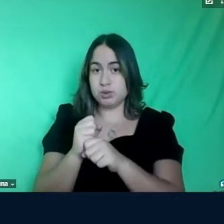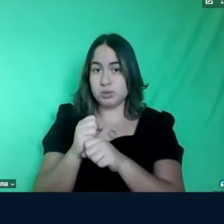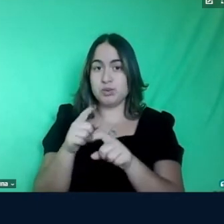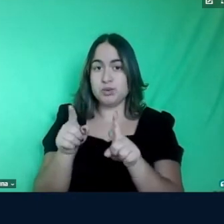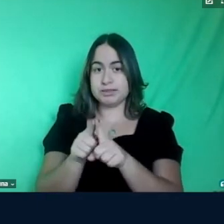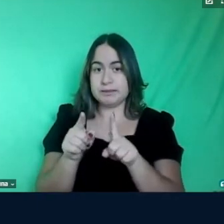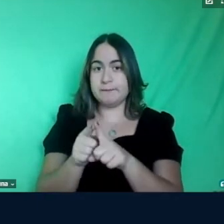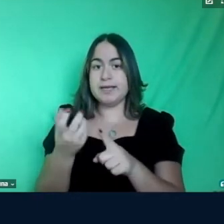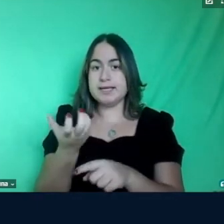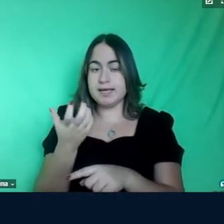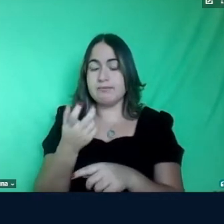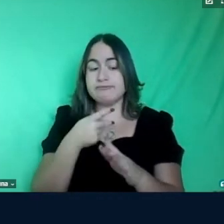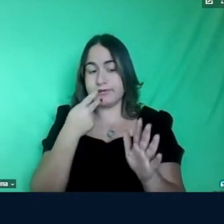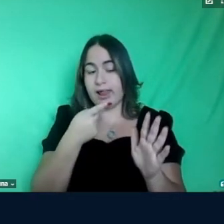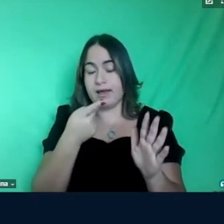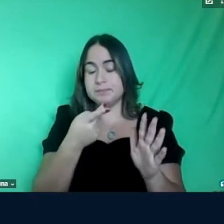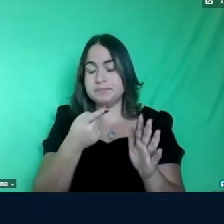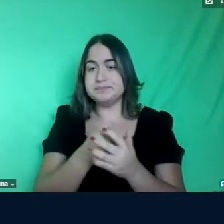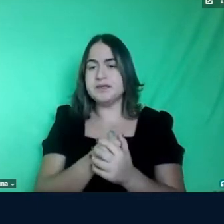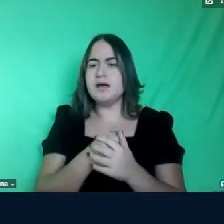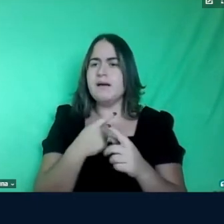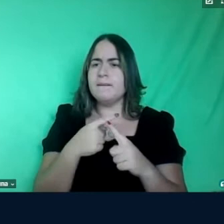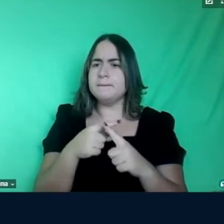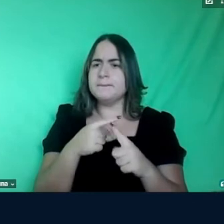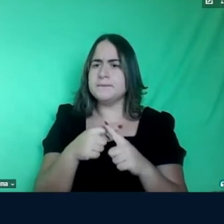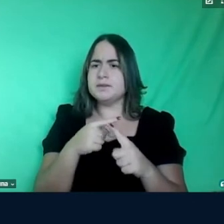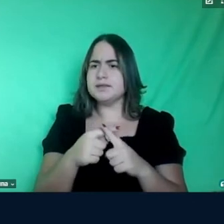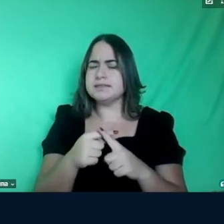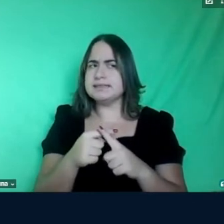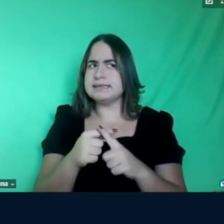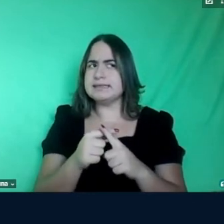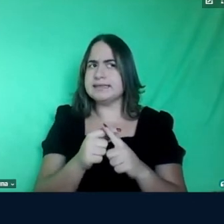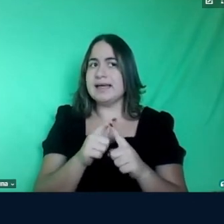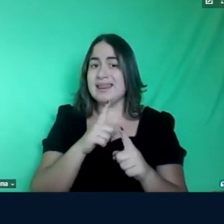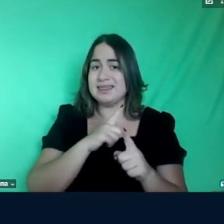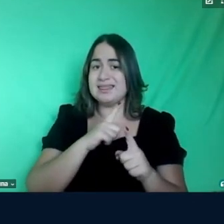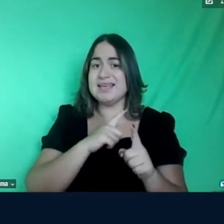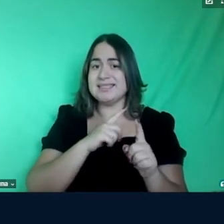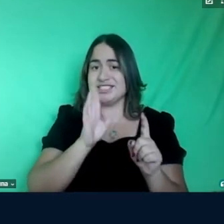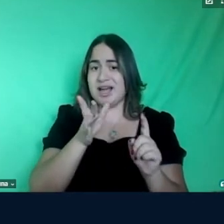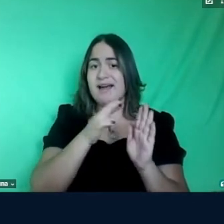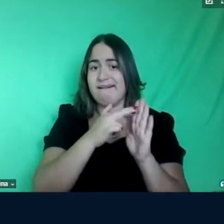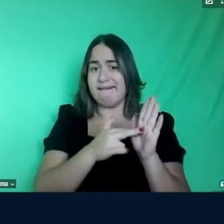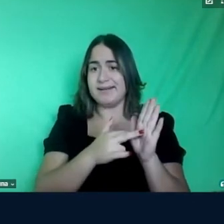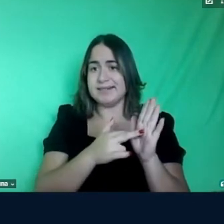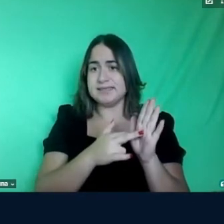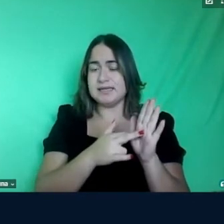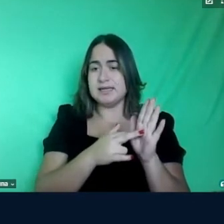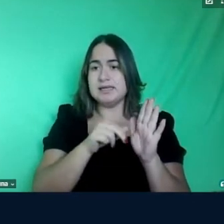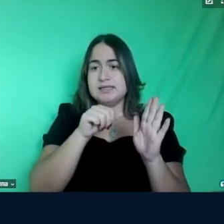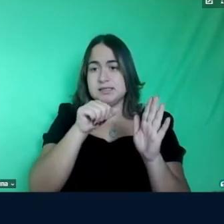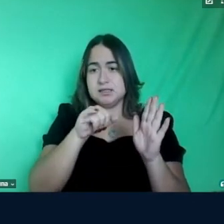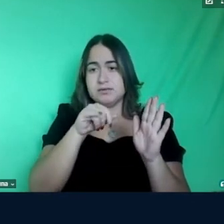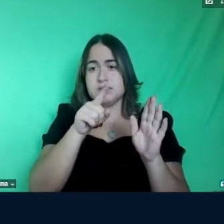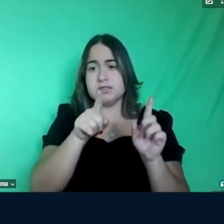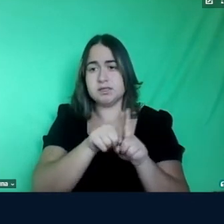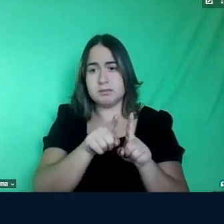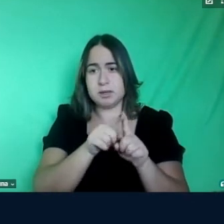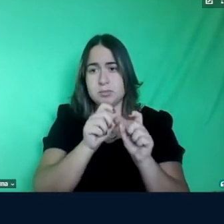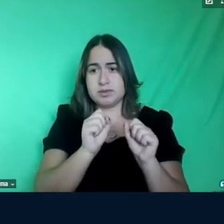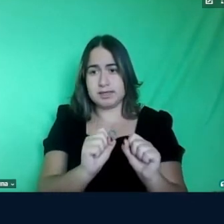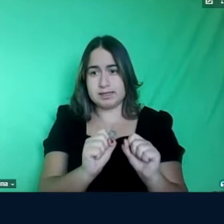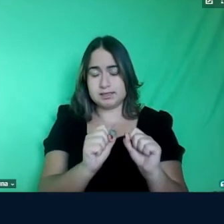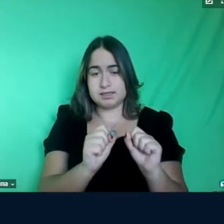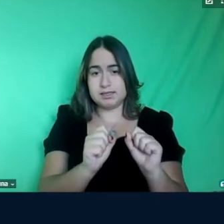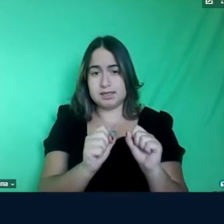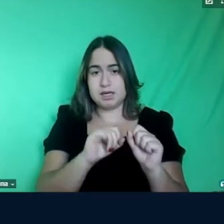queria também falar porque tem um cânone preconizado pela BNT então se você pudesse também acrescentar as sugestões